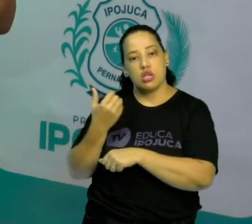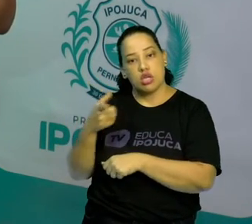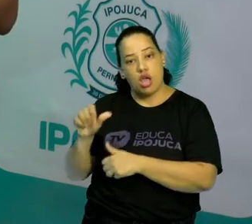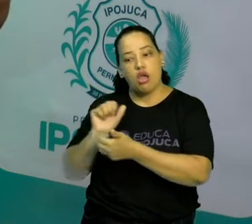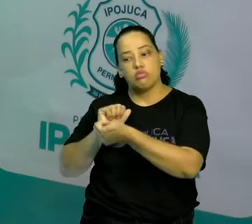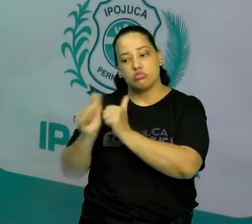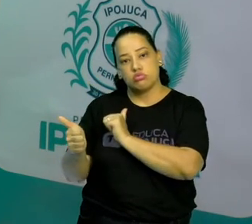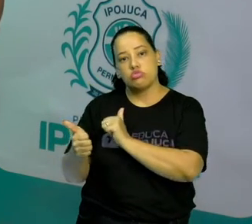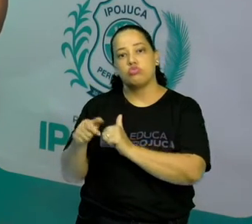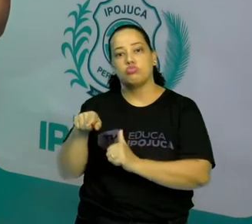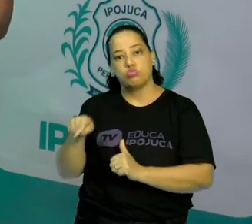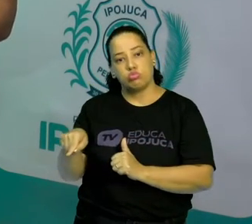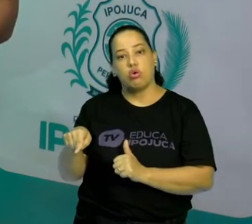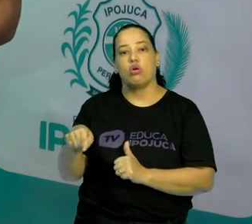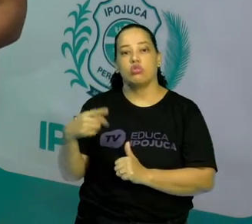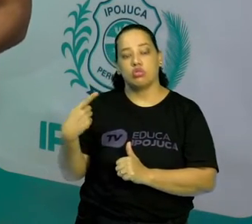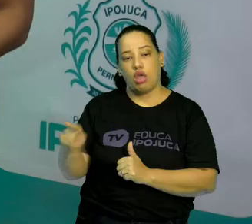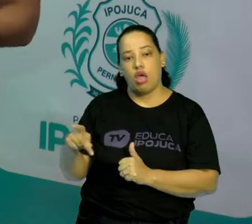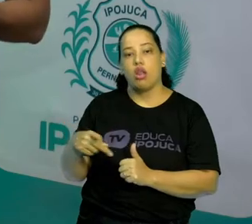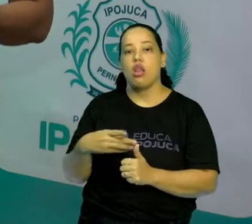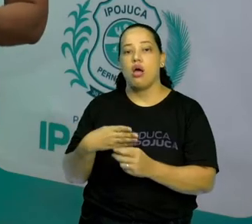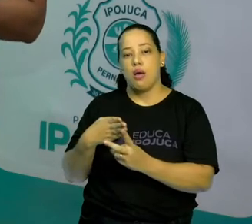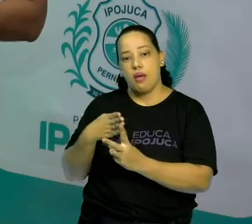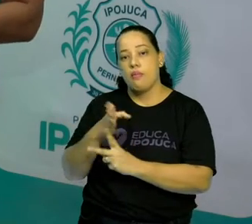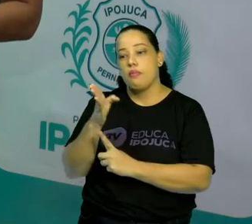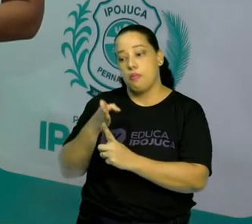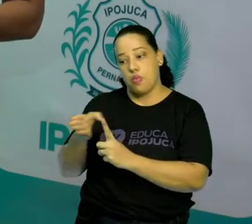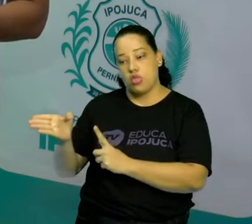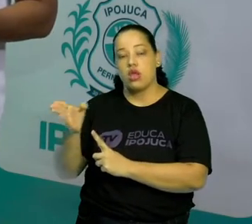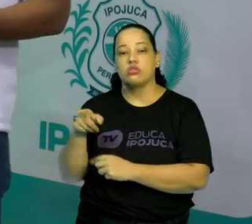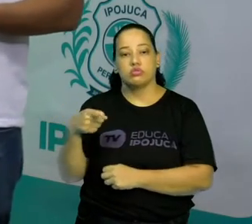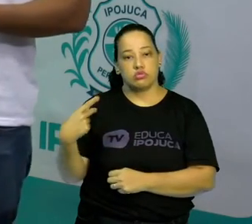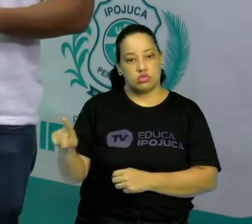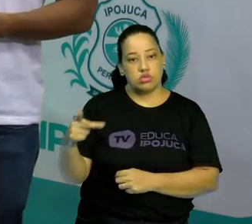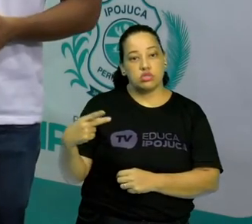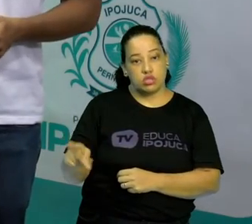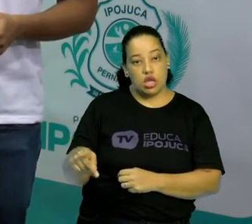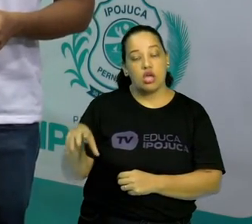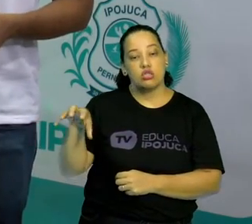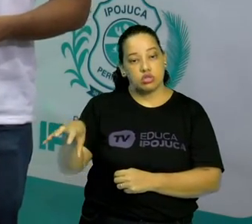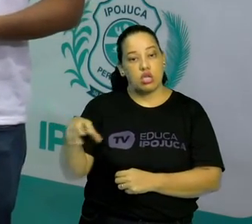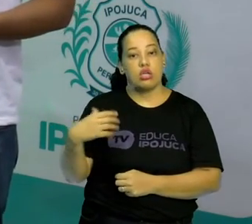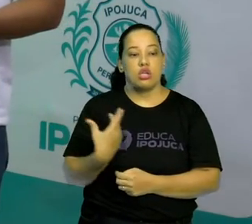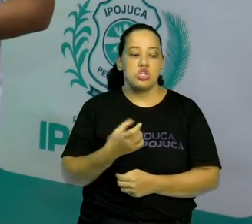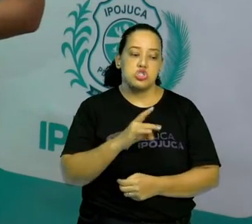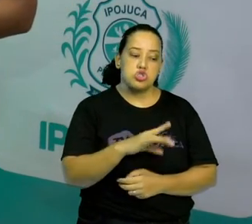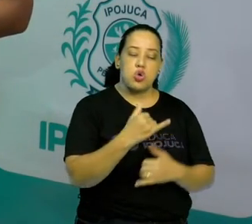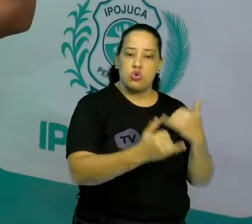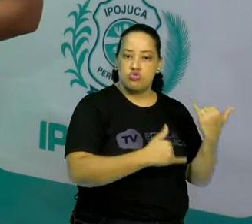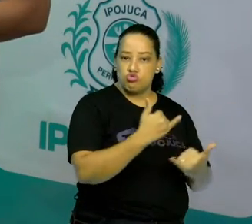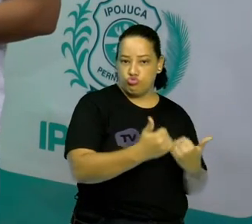daquela modalidade, e não mais especificamente só como uma prática de jogo.